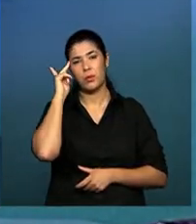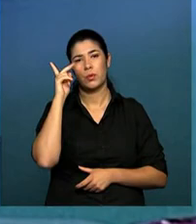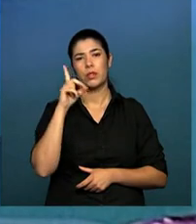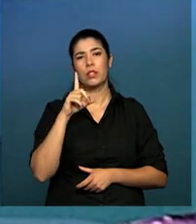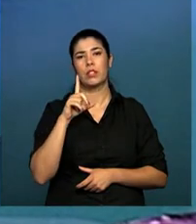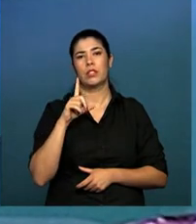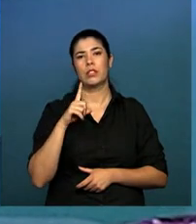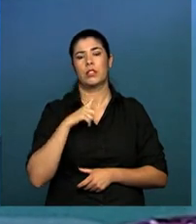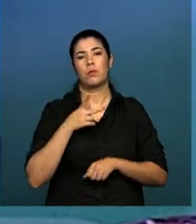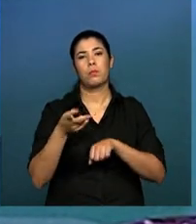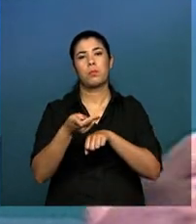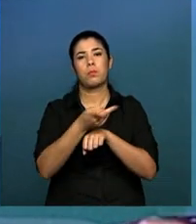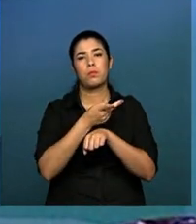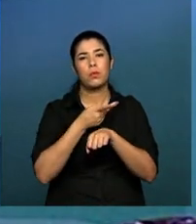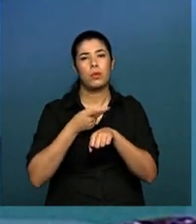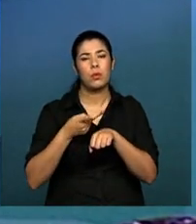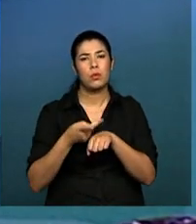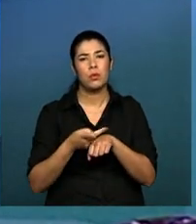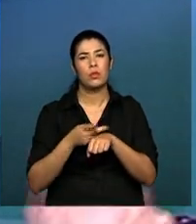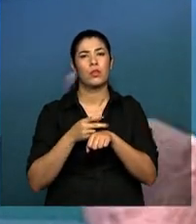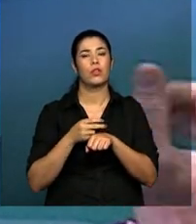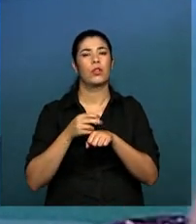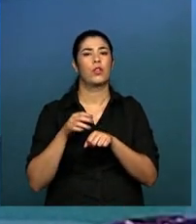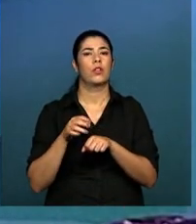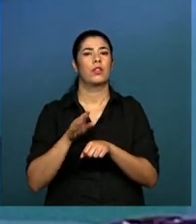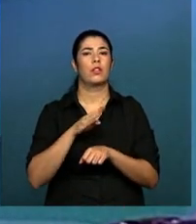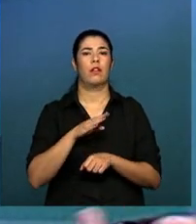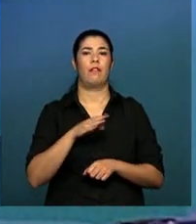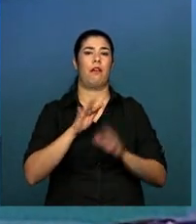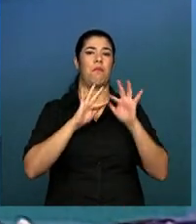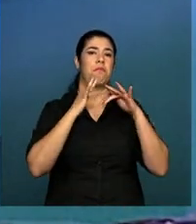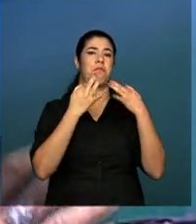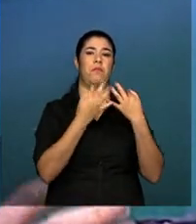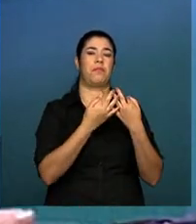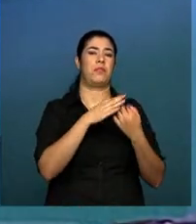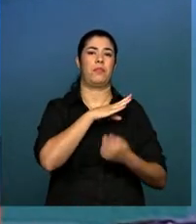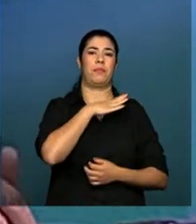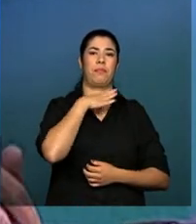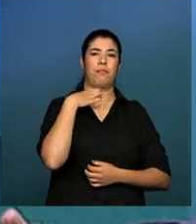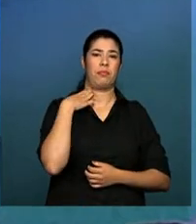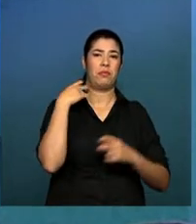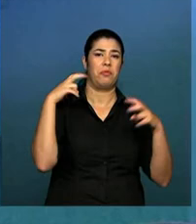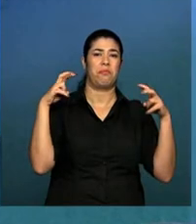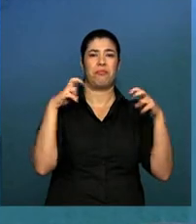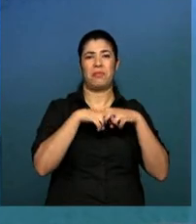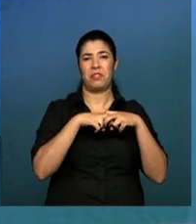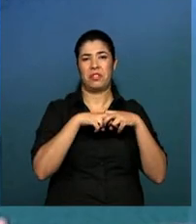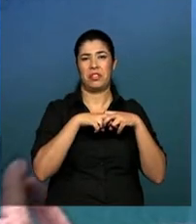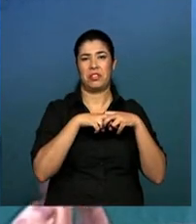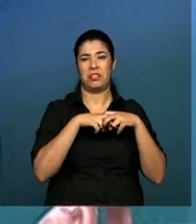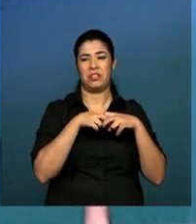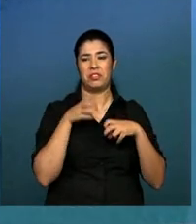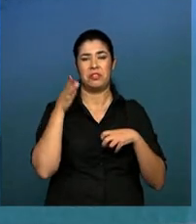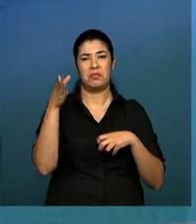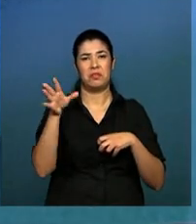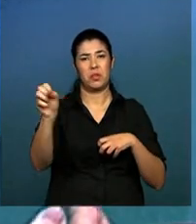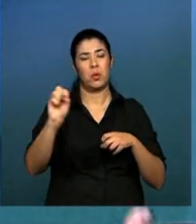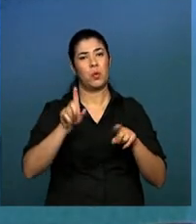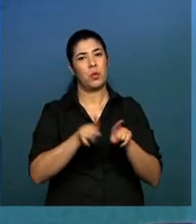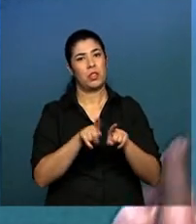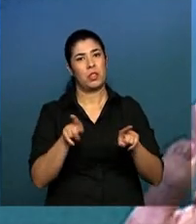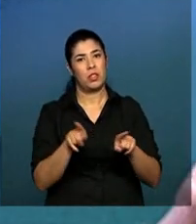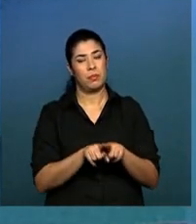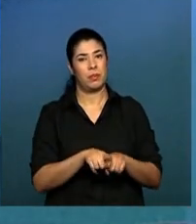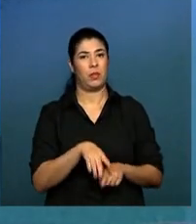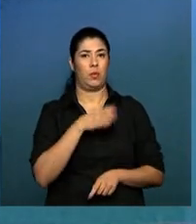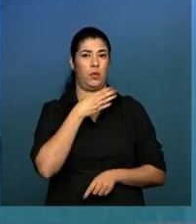buscam tirar os seus entes que morreram por um acidente. E até mesmo, quando este agressor é